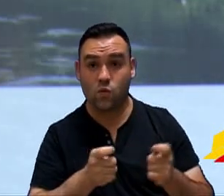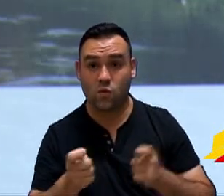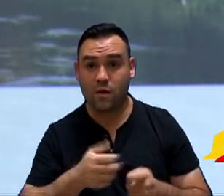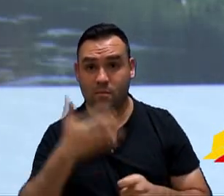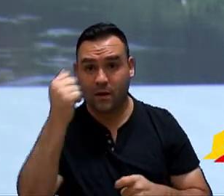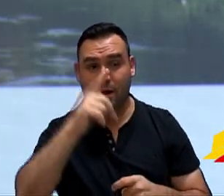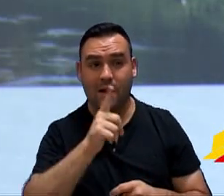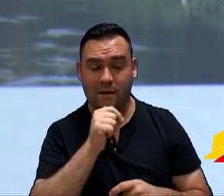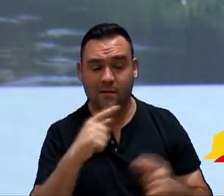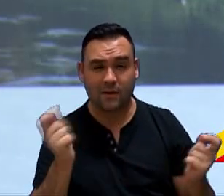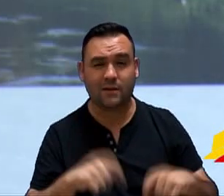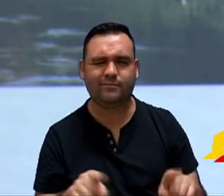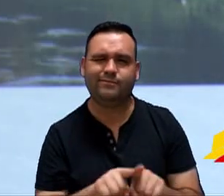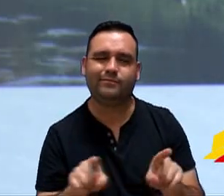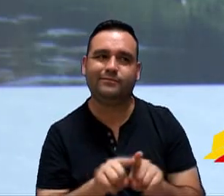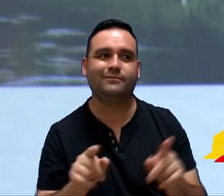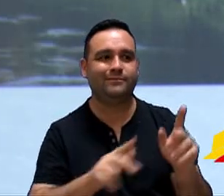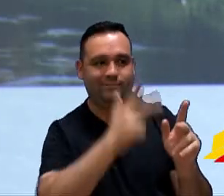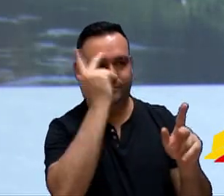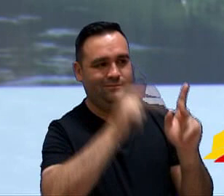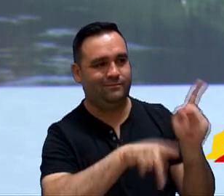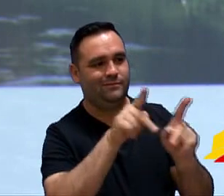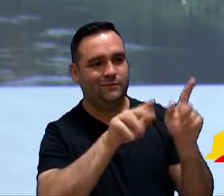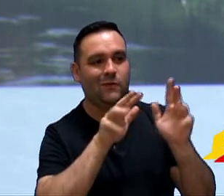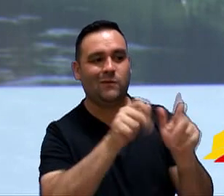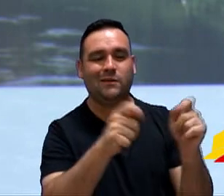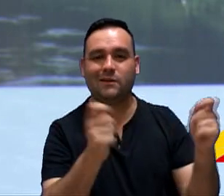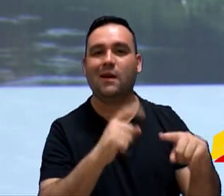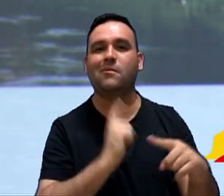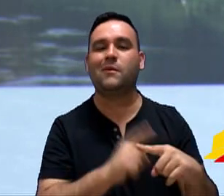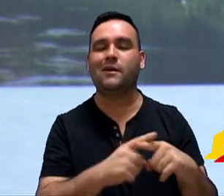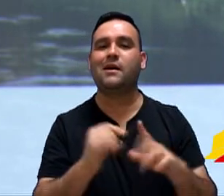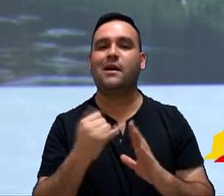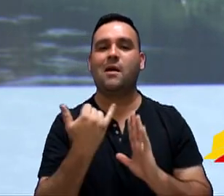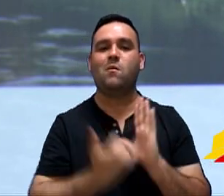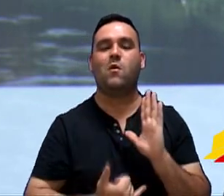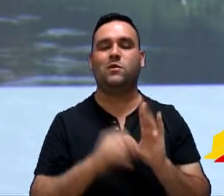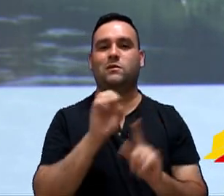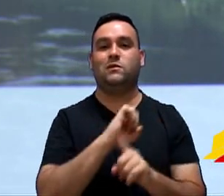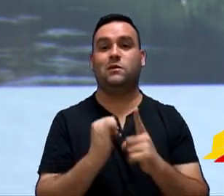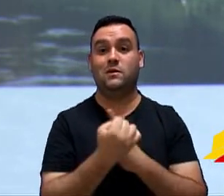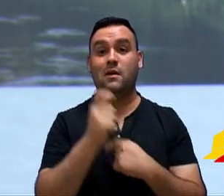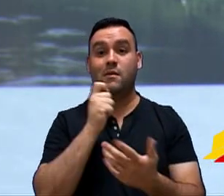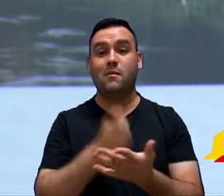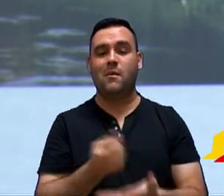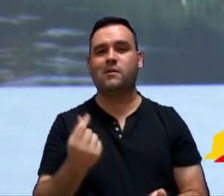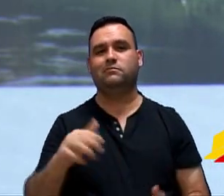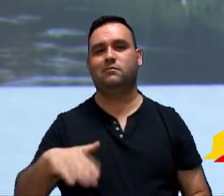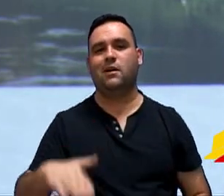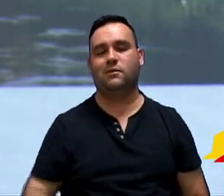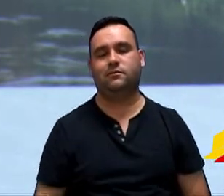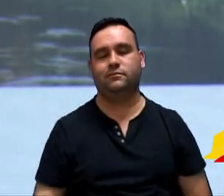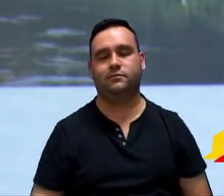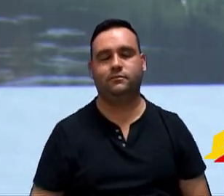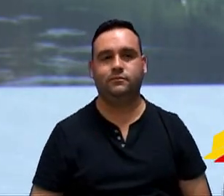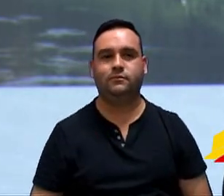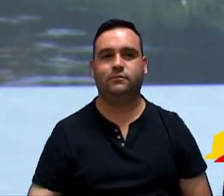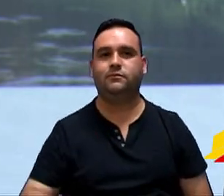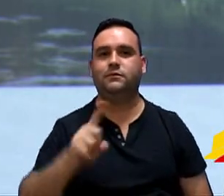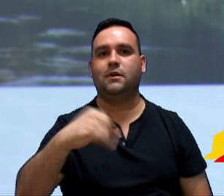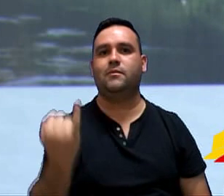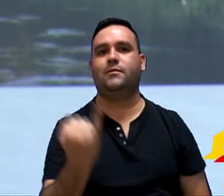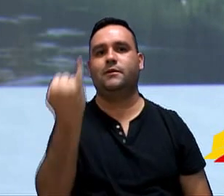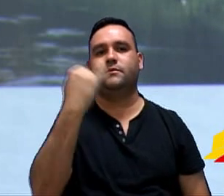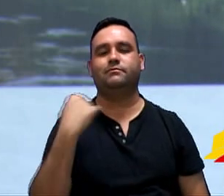o consumo de água, mas é bom para o munícipe também, porque ele entra na tarifa social pagando um valor bem menor. Isso é